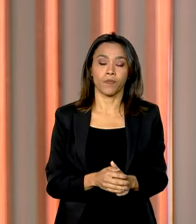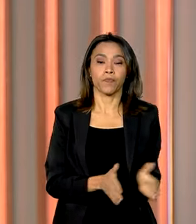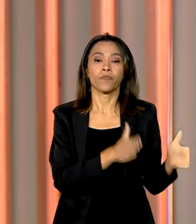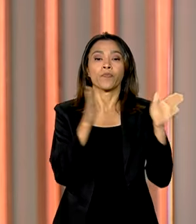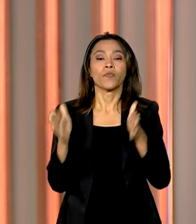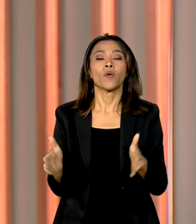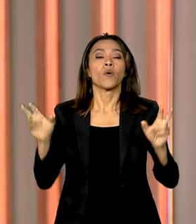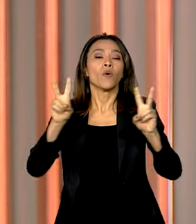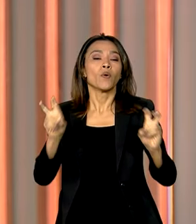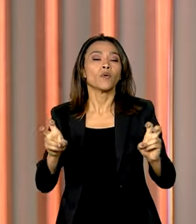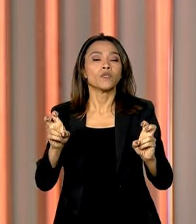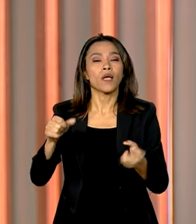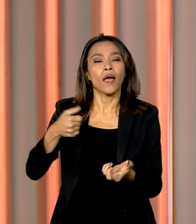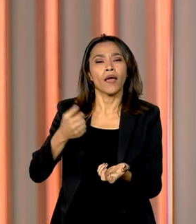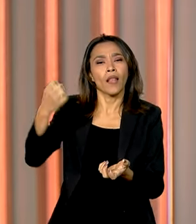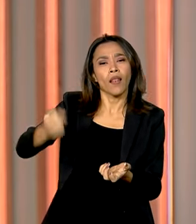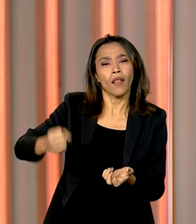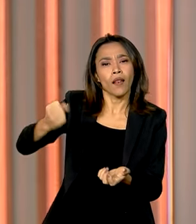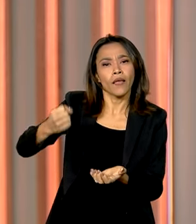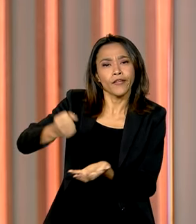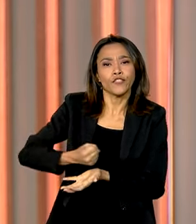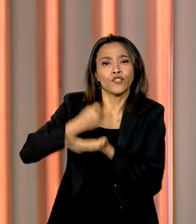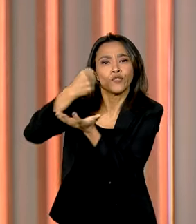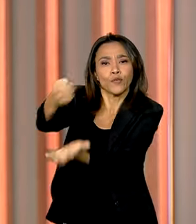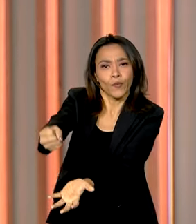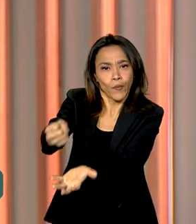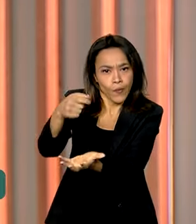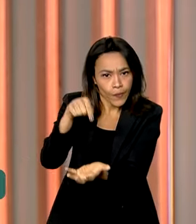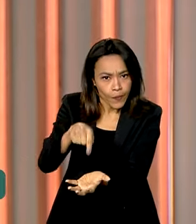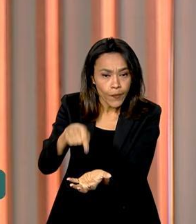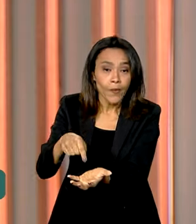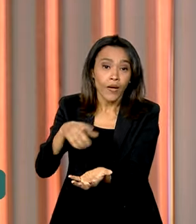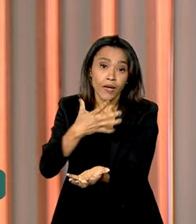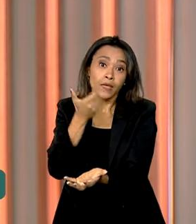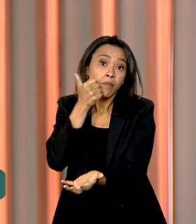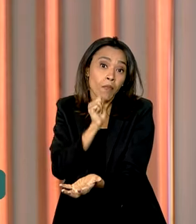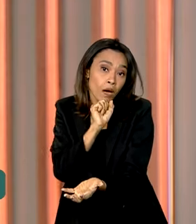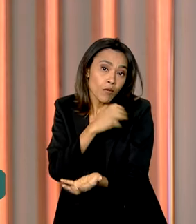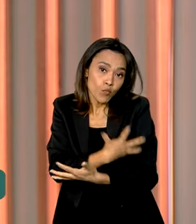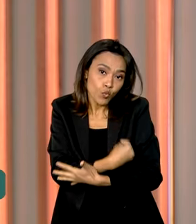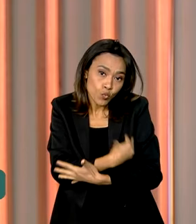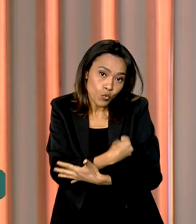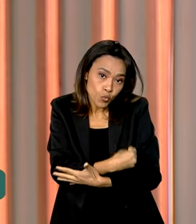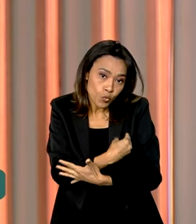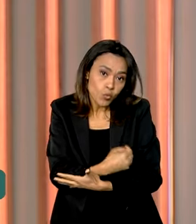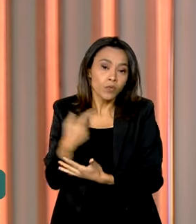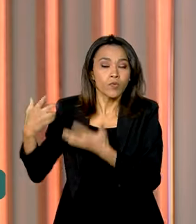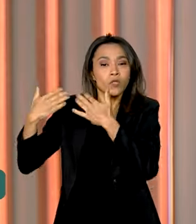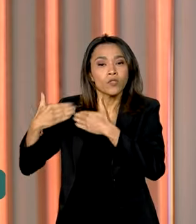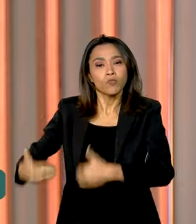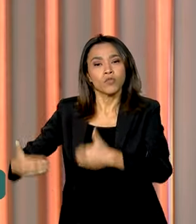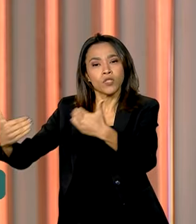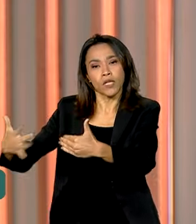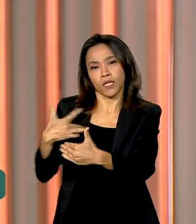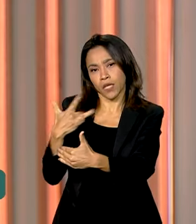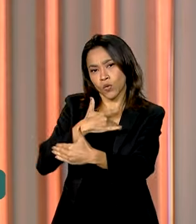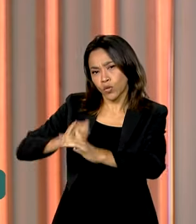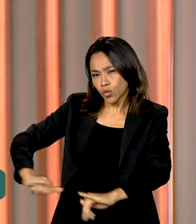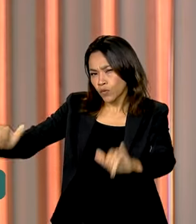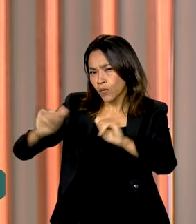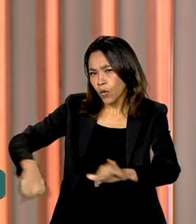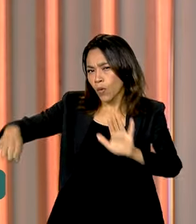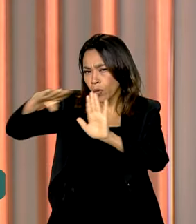doação de leite materno. Ministério da Saúde lançou uma campanha com o tema Vida em Cada Gota Recebida.